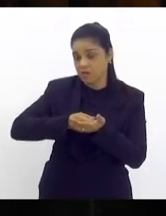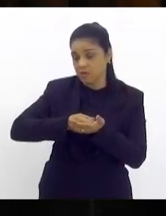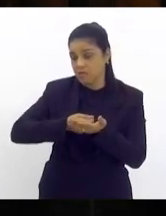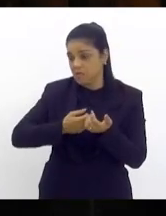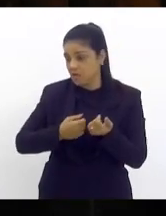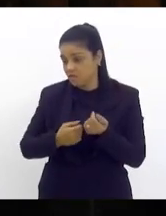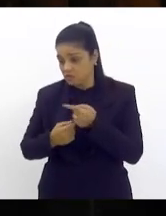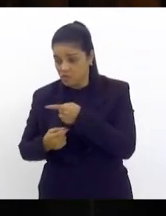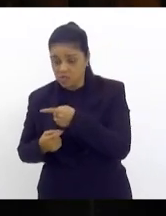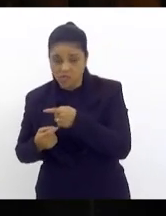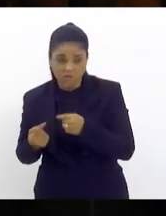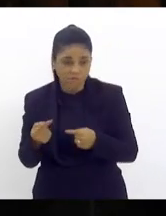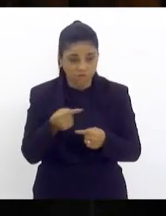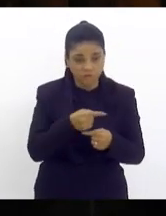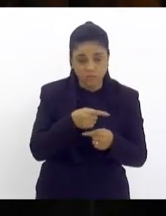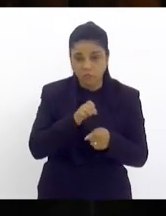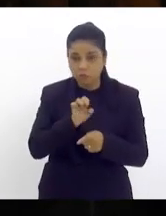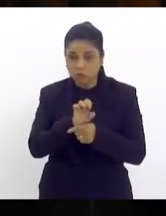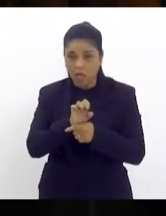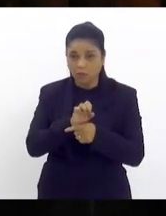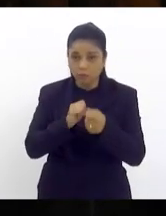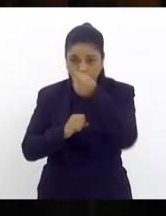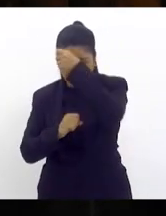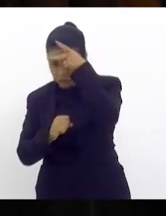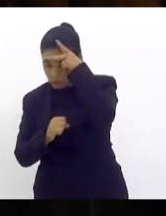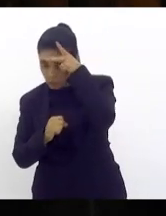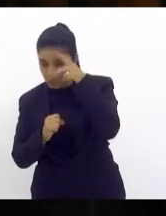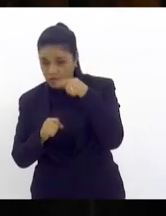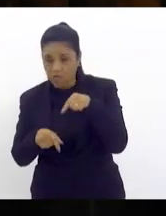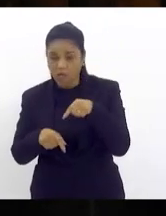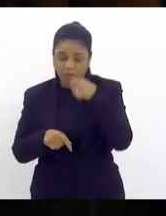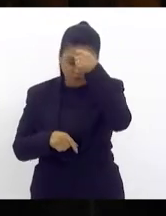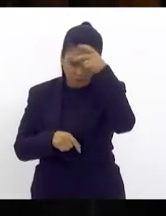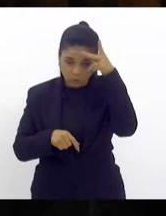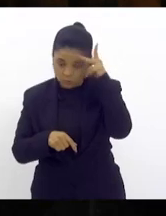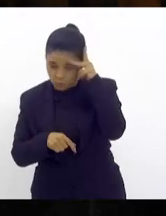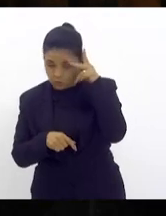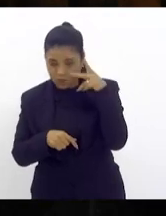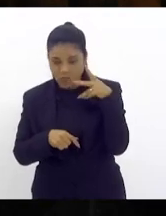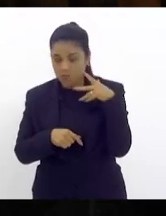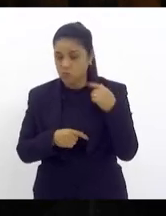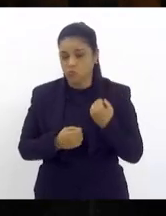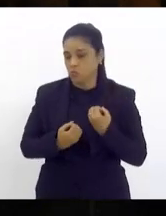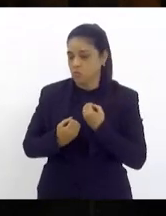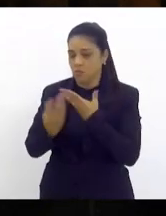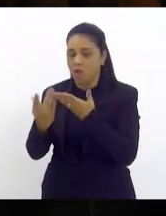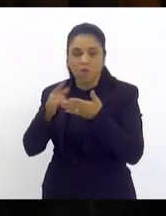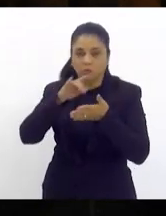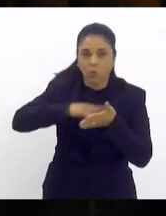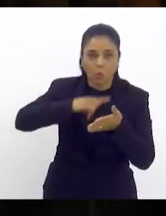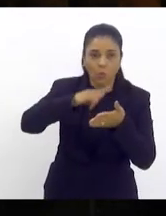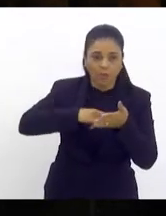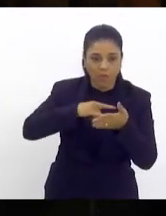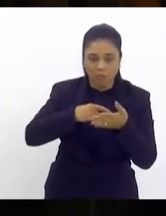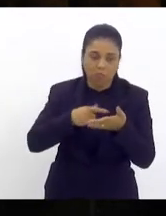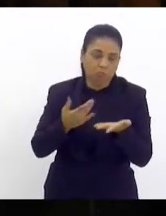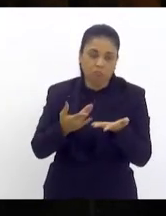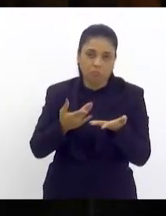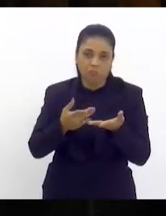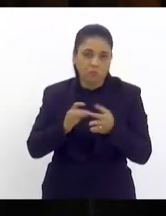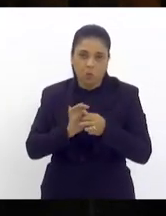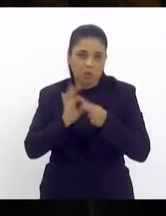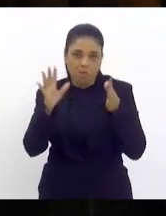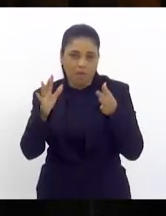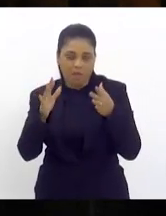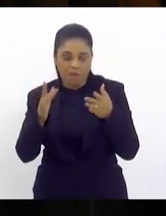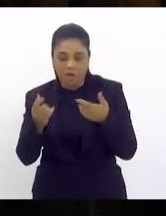estado e município a prefeitura burocratiza a prefeitura não concede os documentos que tem que conceder para